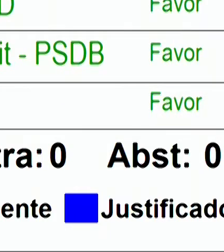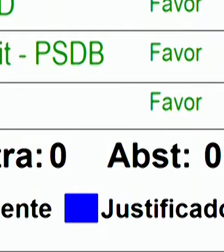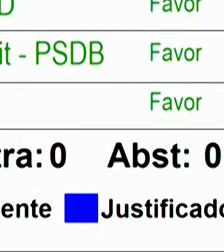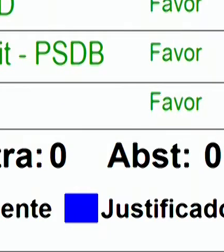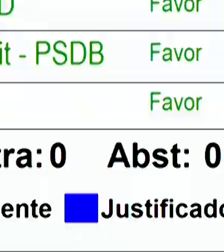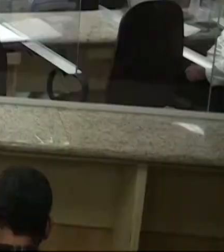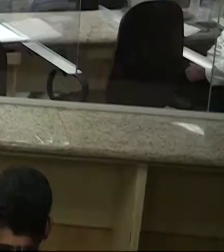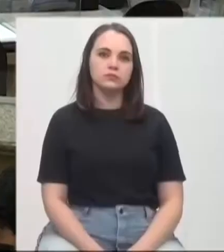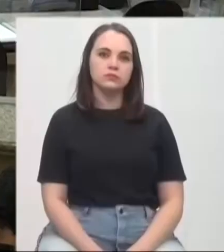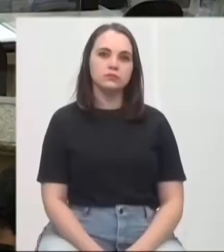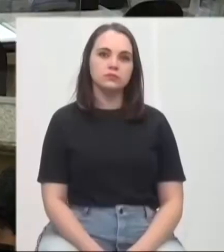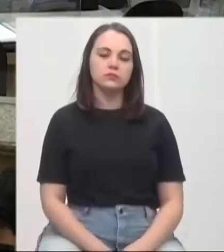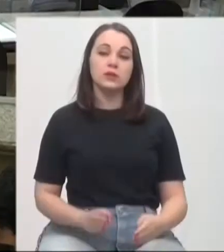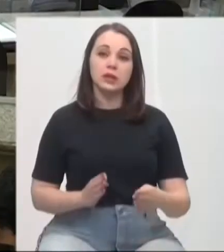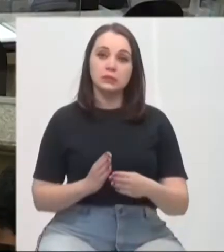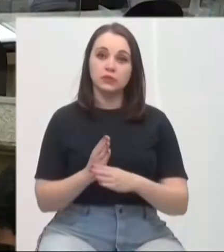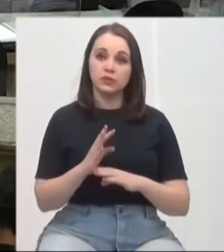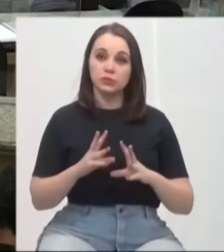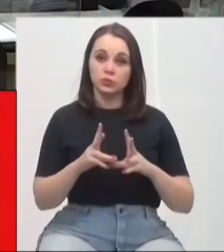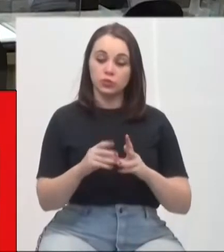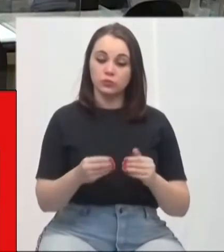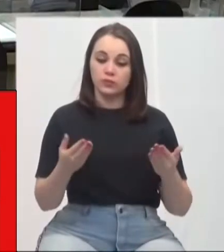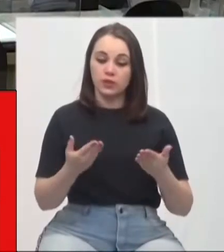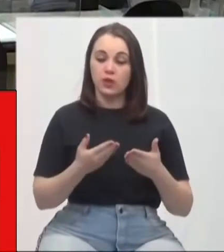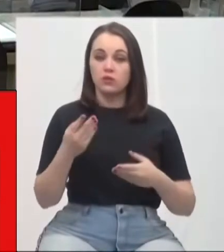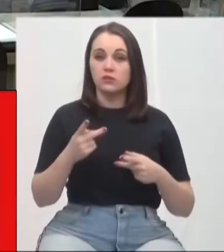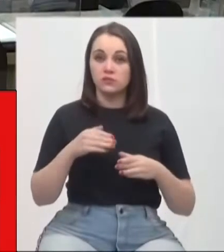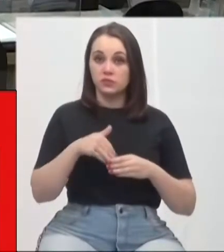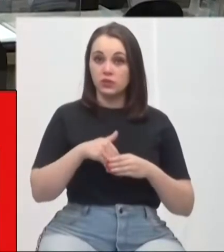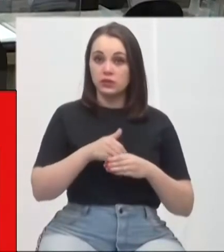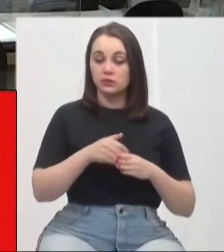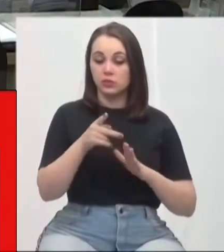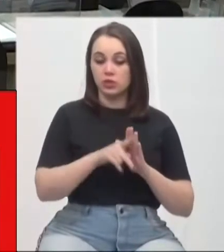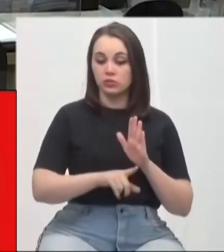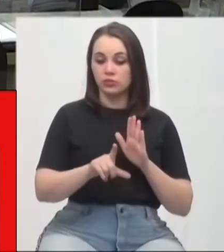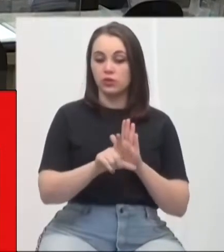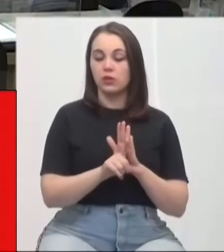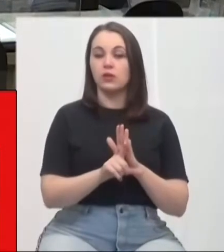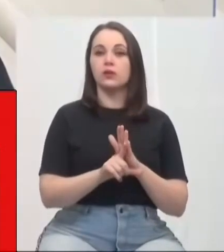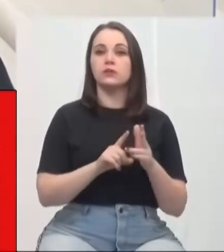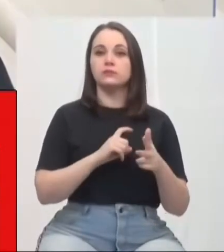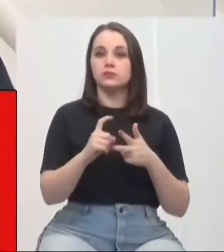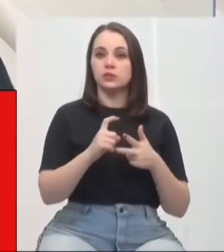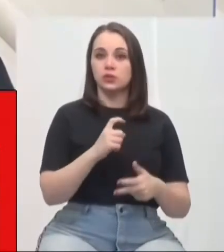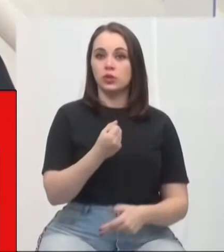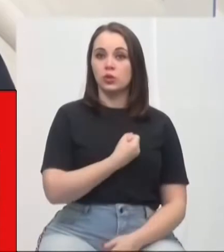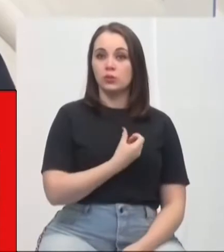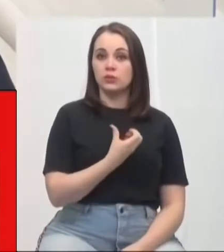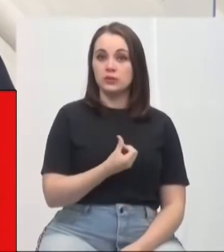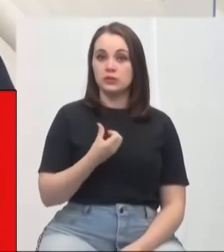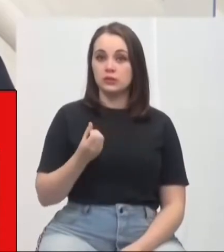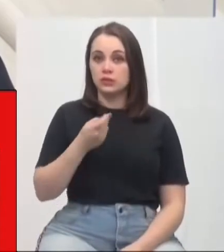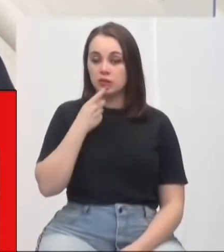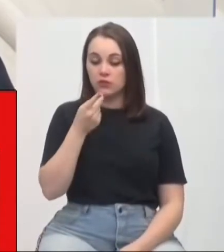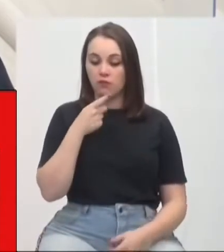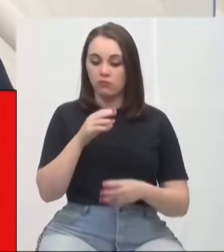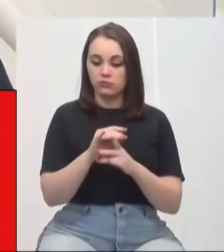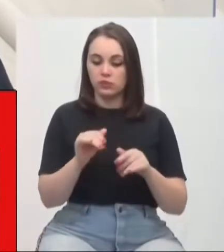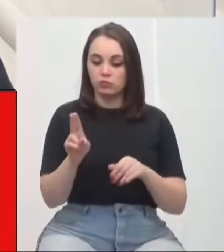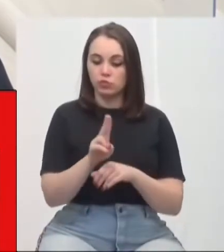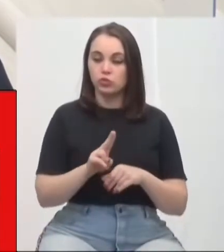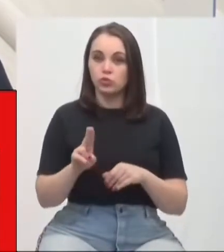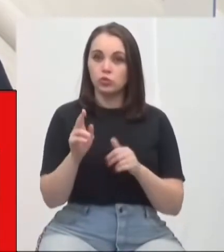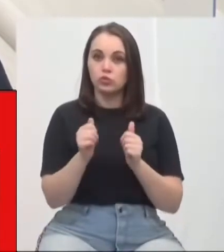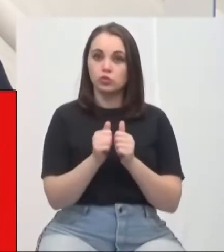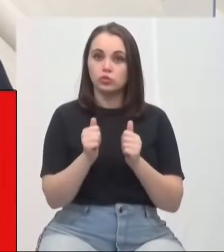P066-21, encaminhado pelo Prefeito Municipal, que autoriza o chefe do Poder Executivo a afirmar termo de exceção de uso com a